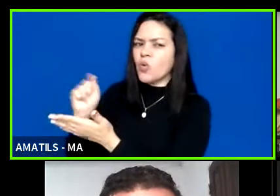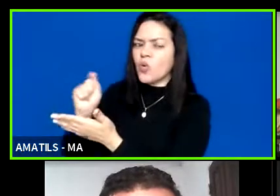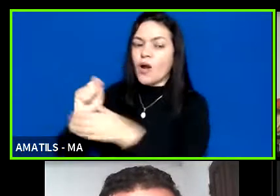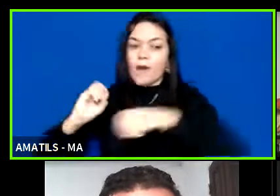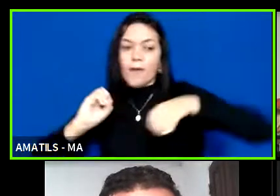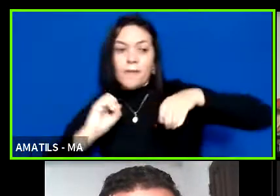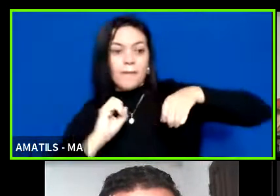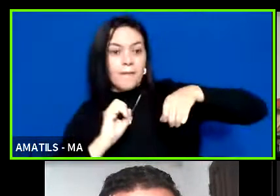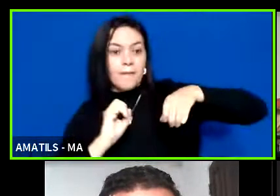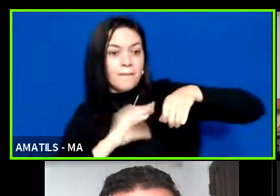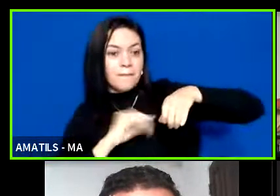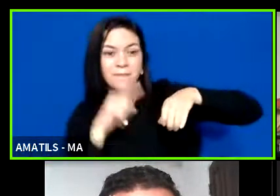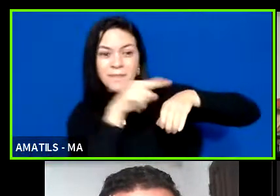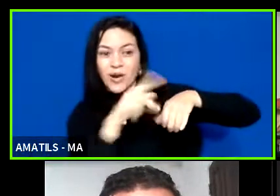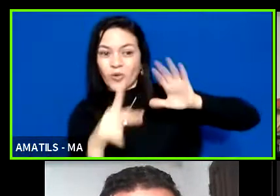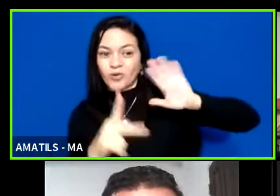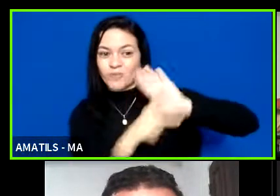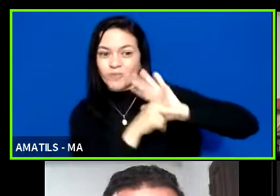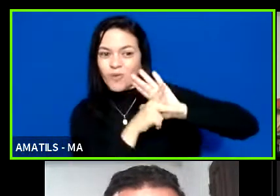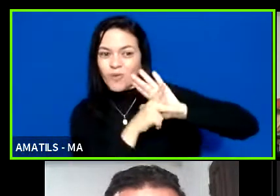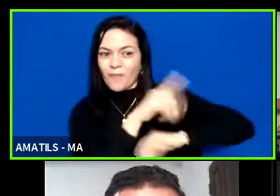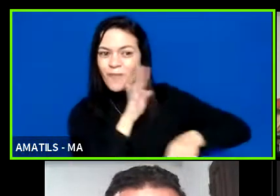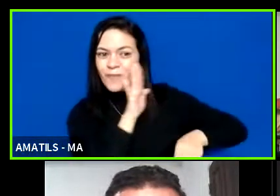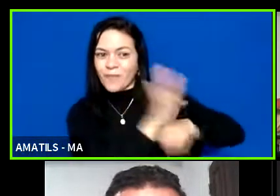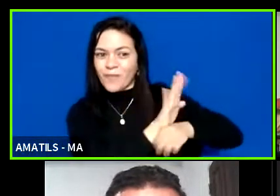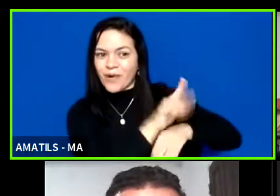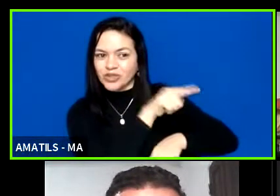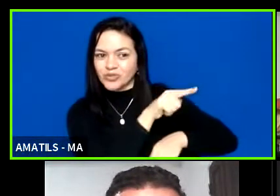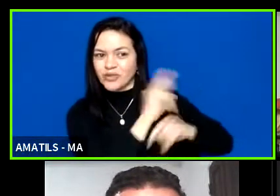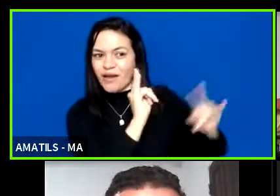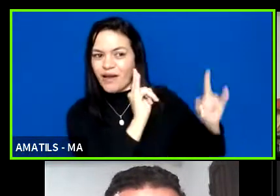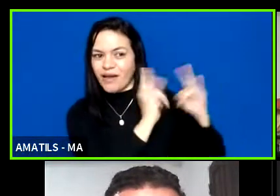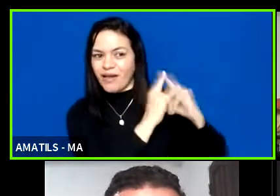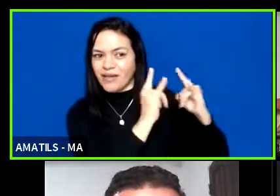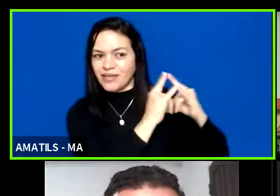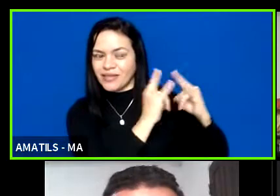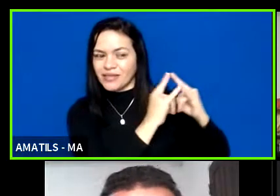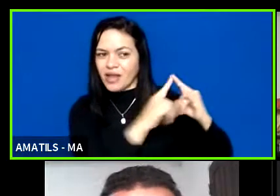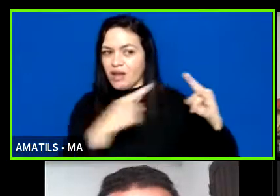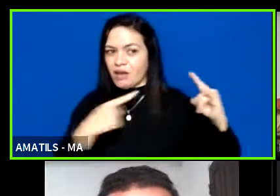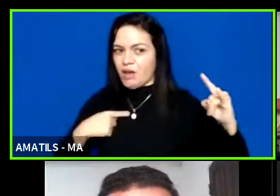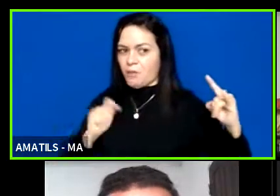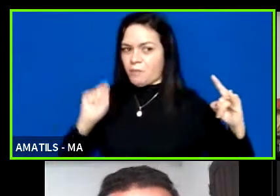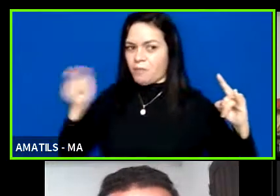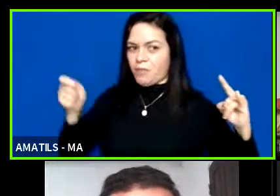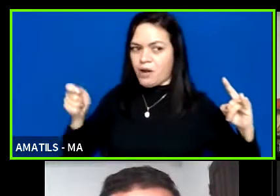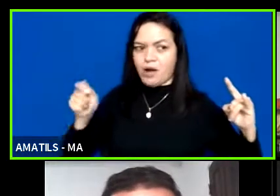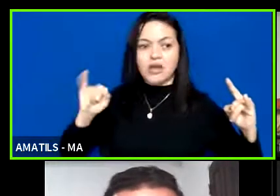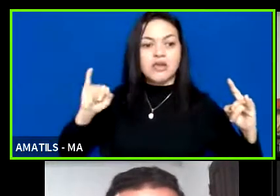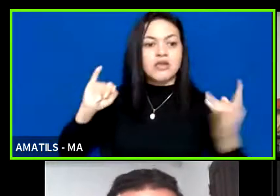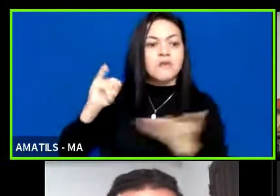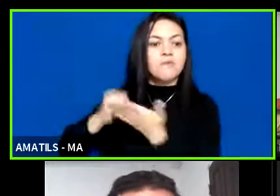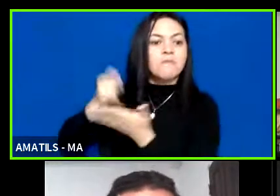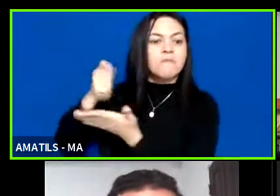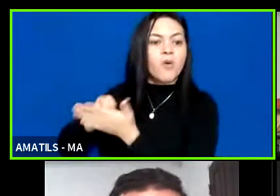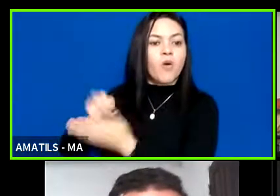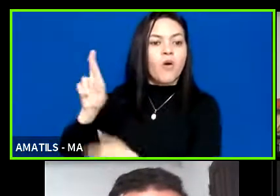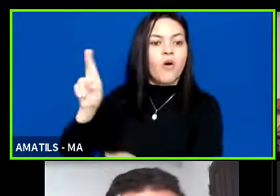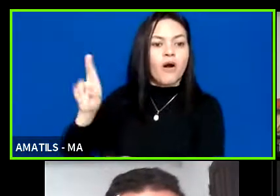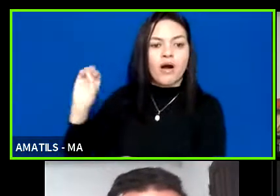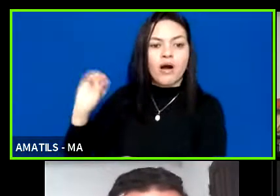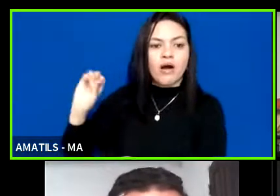especificamente para receber esses valores, depois volta o processo a ser discutido em reunião plenária,